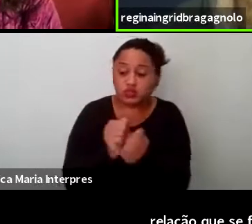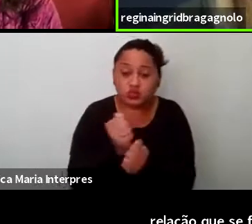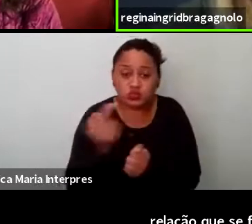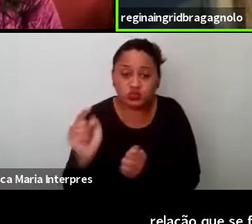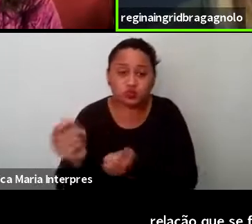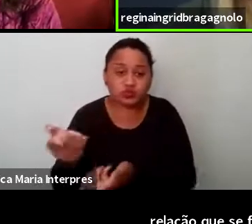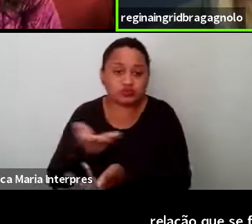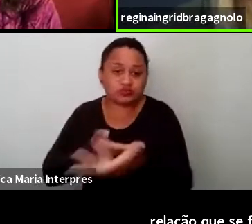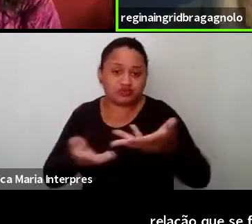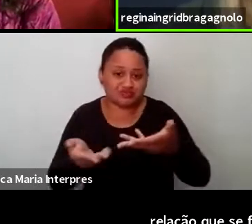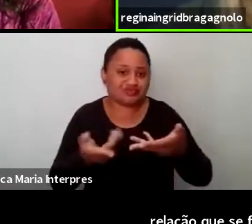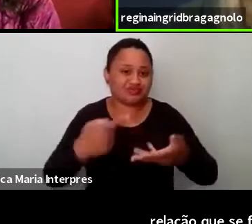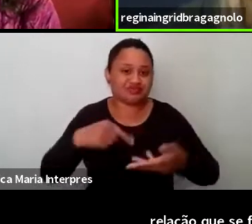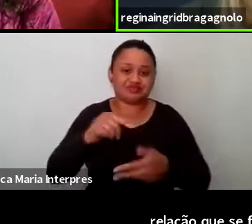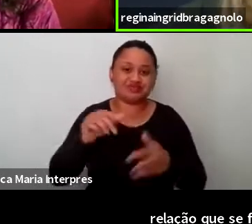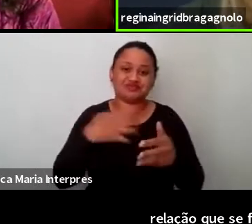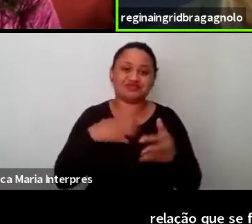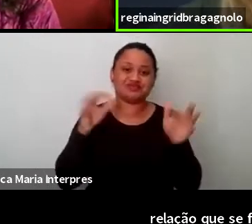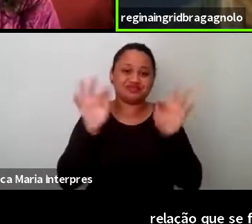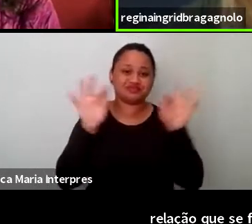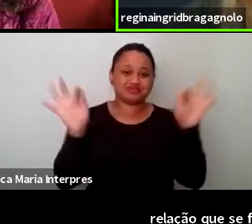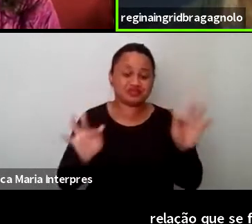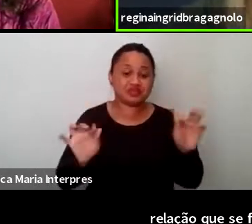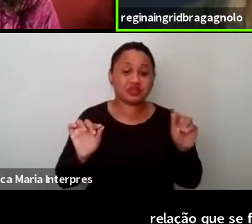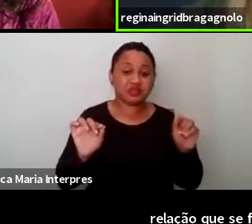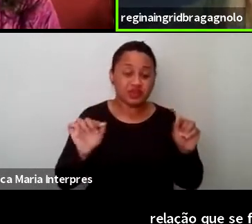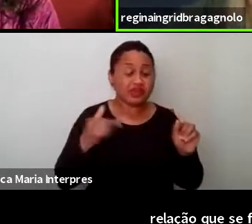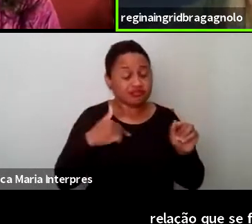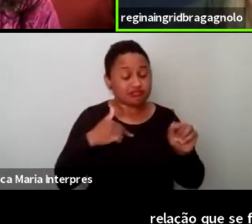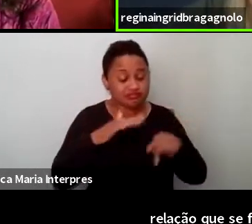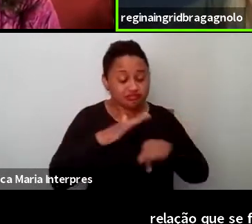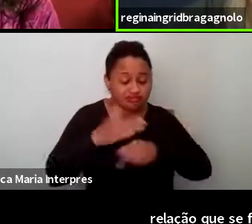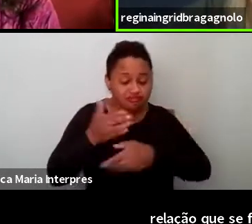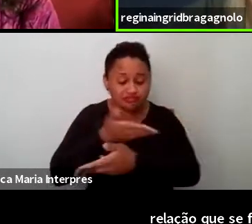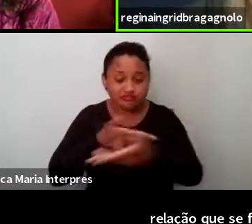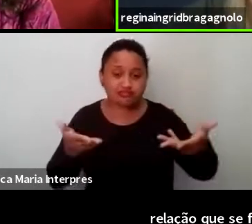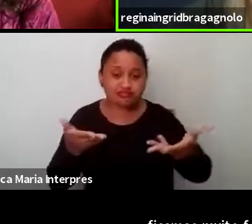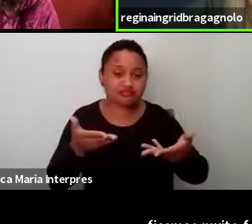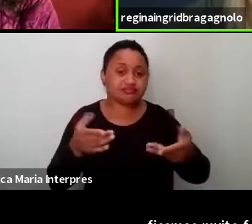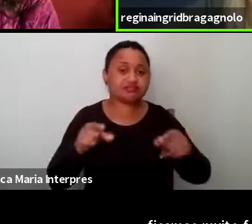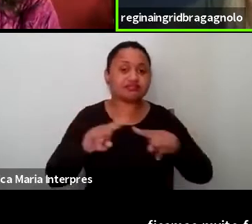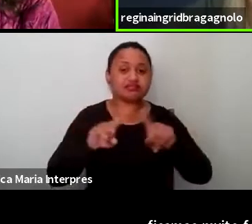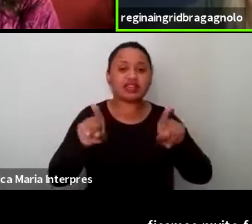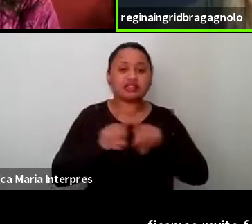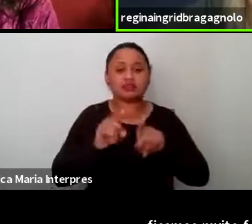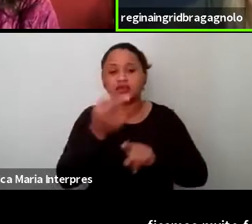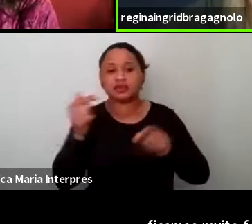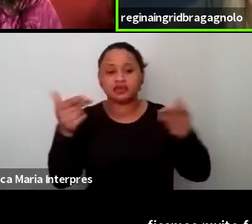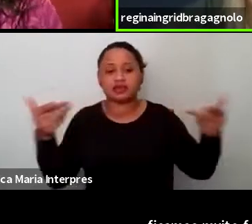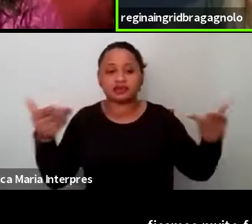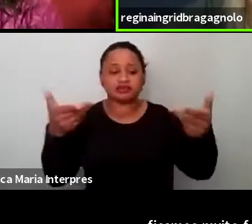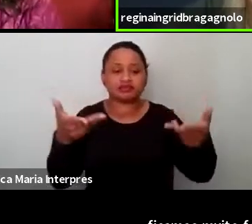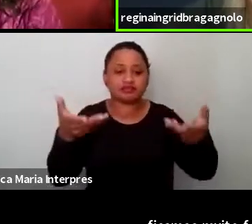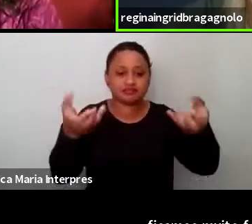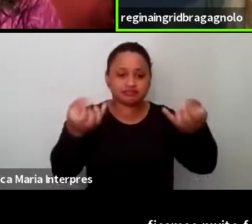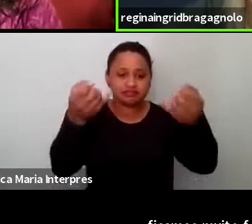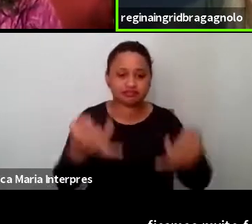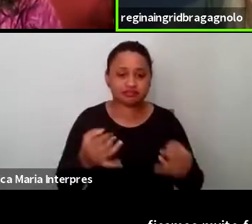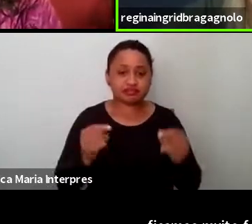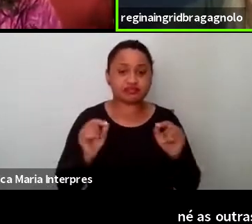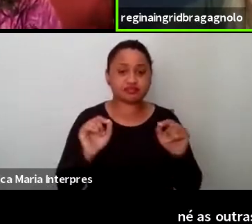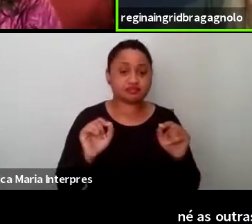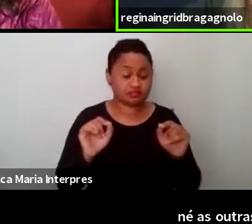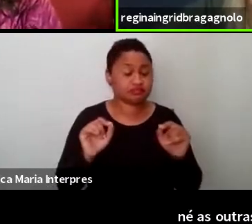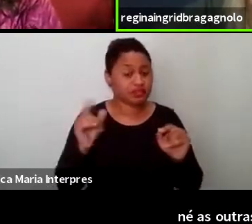Nós ficamos muito felizes também nessa conversa, nesse diálogo, né, mas outro aspecto que eu queria comentar e que não